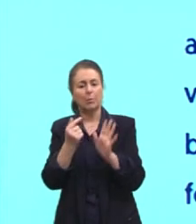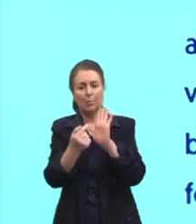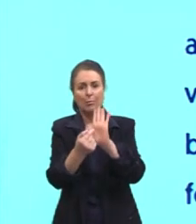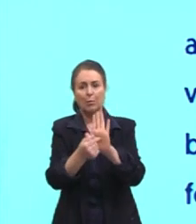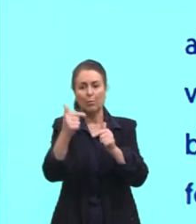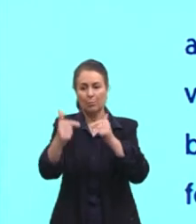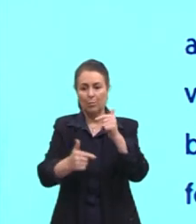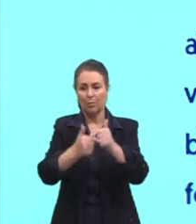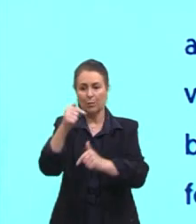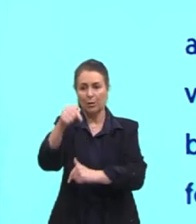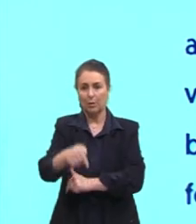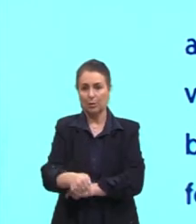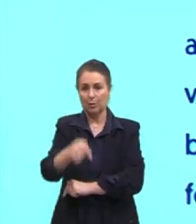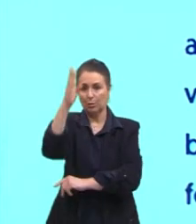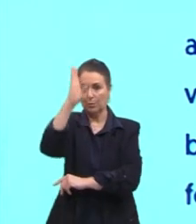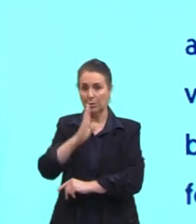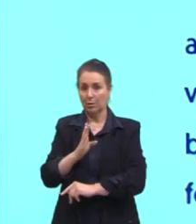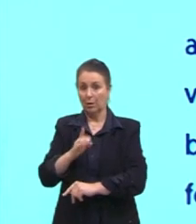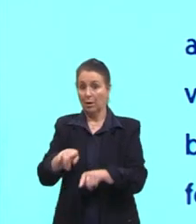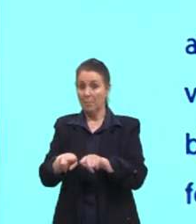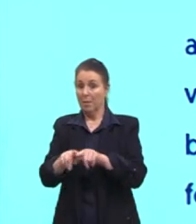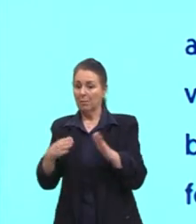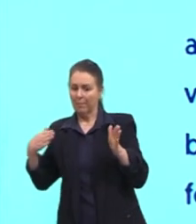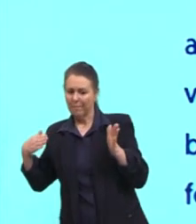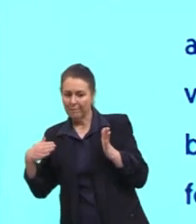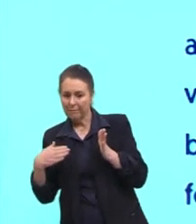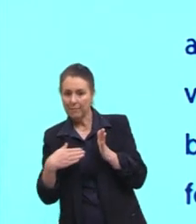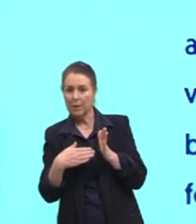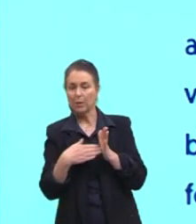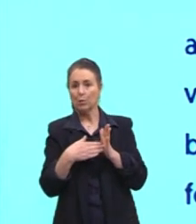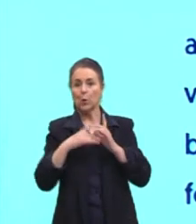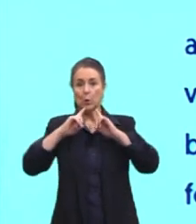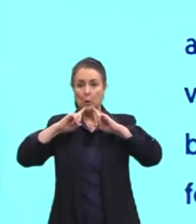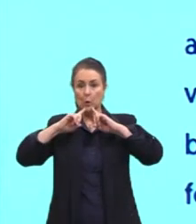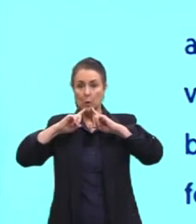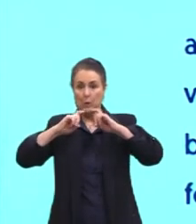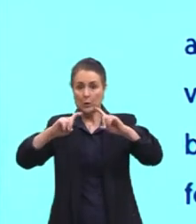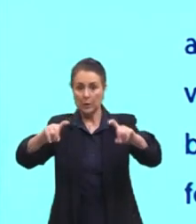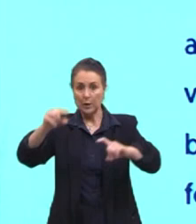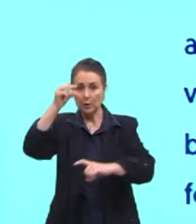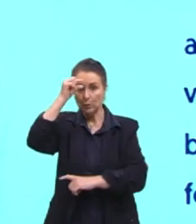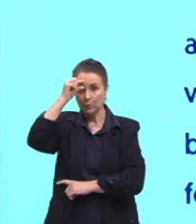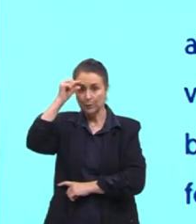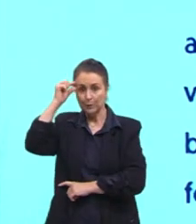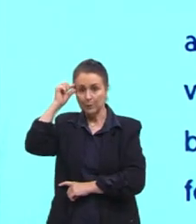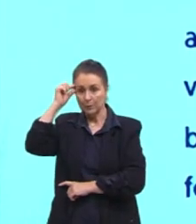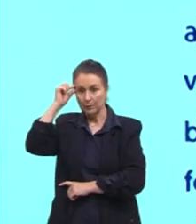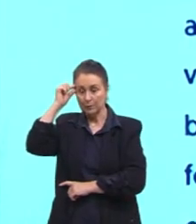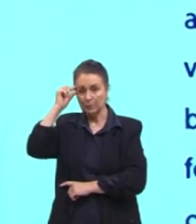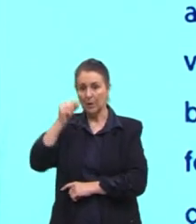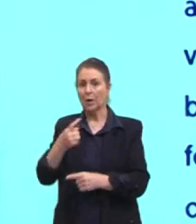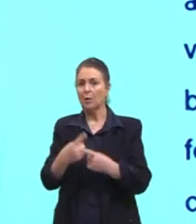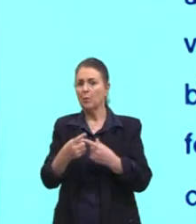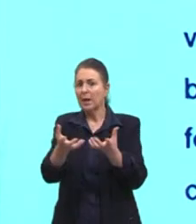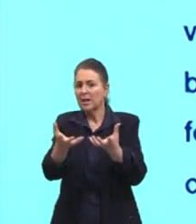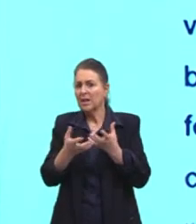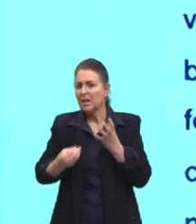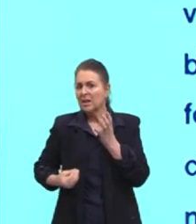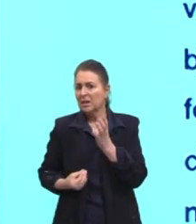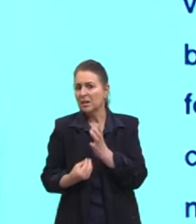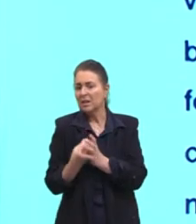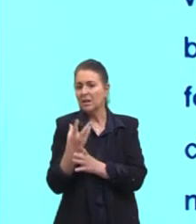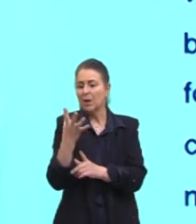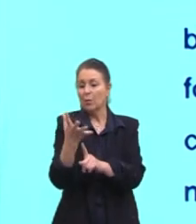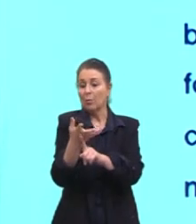mas enfrentou duras críticas de Monteiro Lobato com a intenção de criar uma arte que valorizasse a